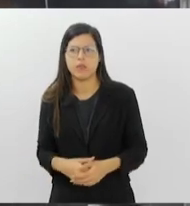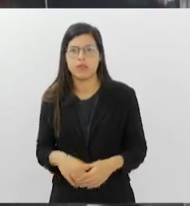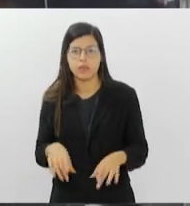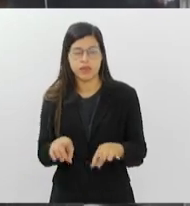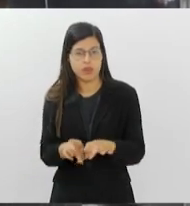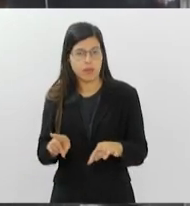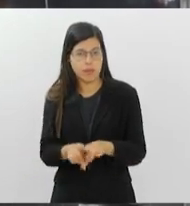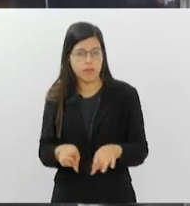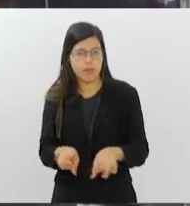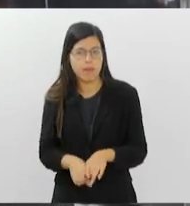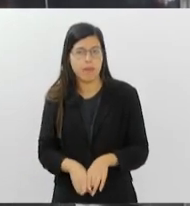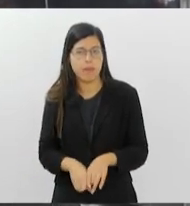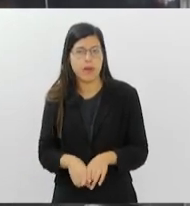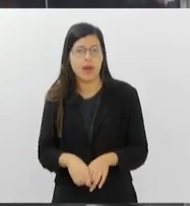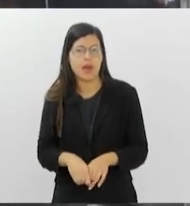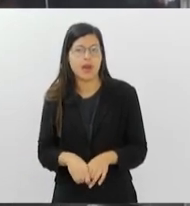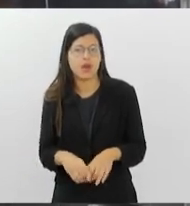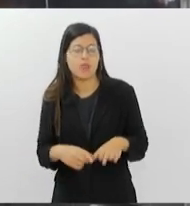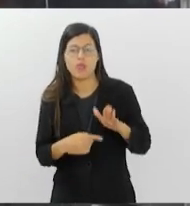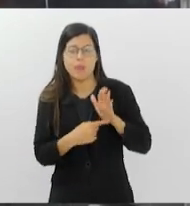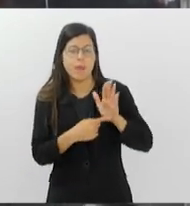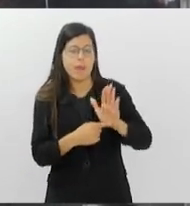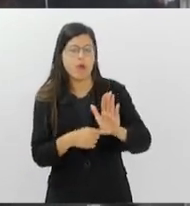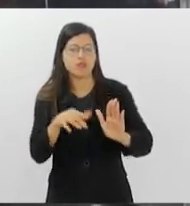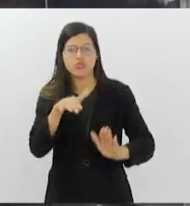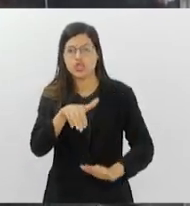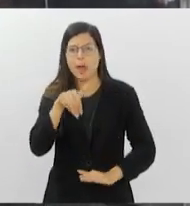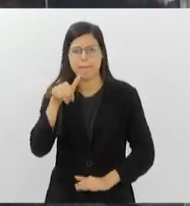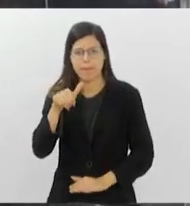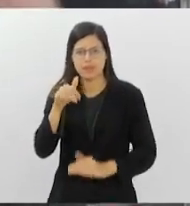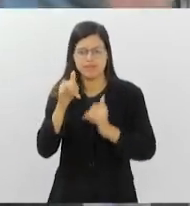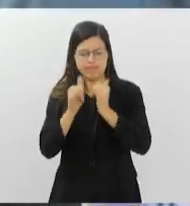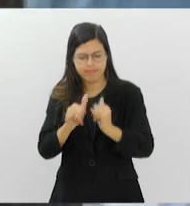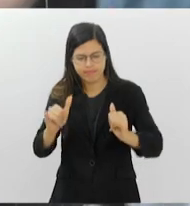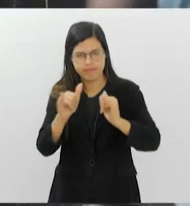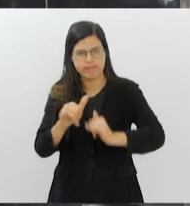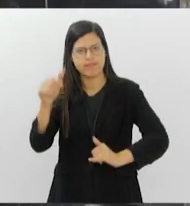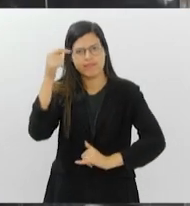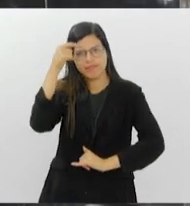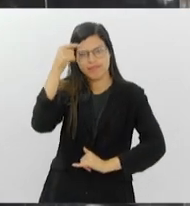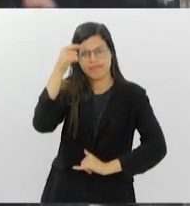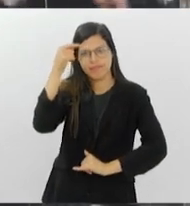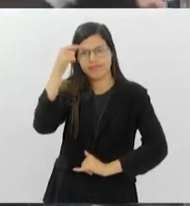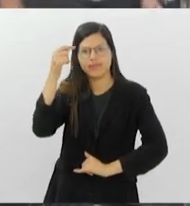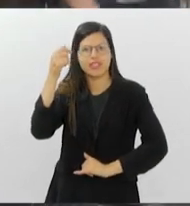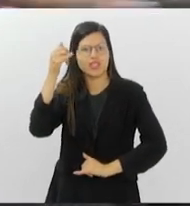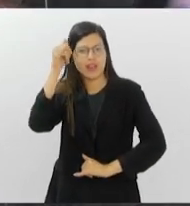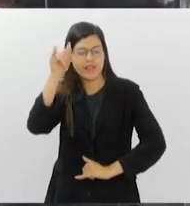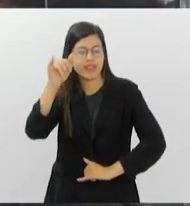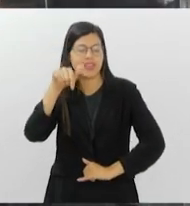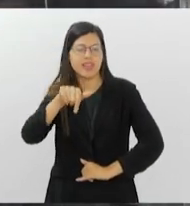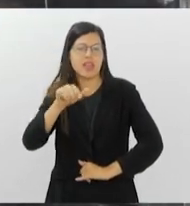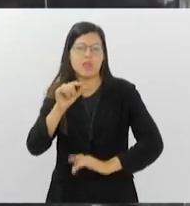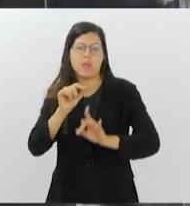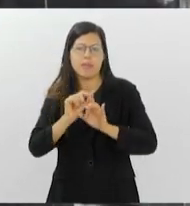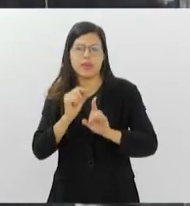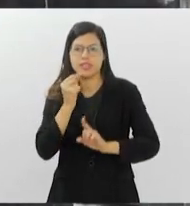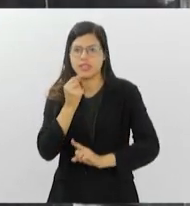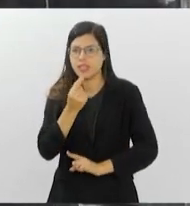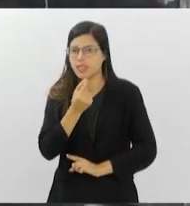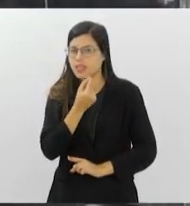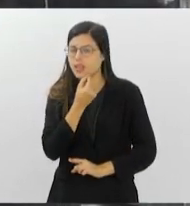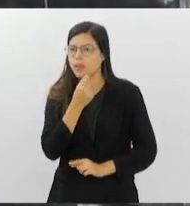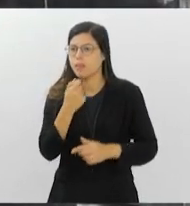para essa campanha de prevenção, de conscientização em setembro é um chamado para a